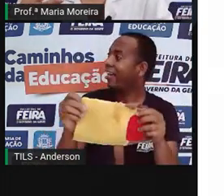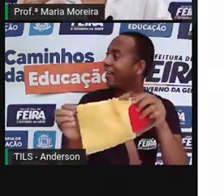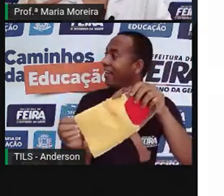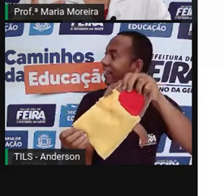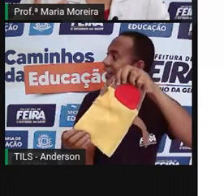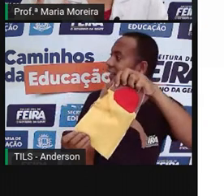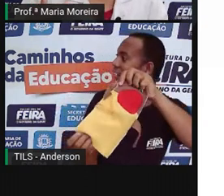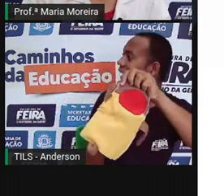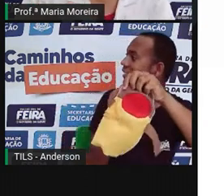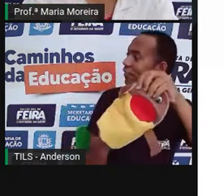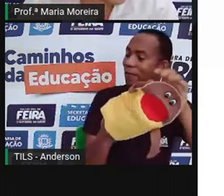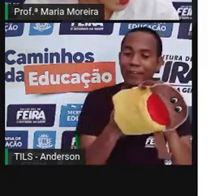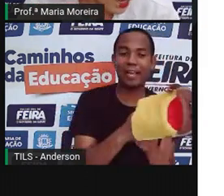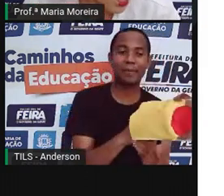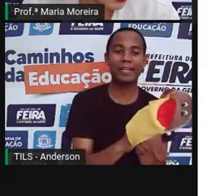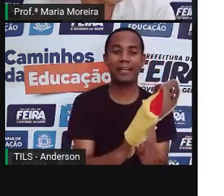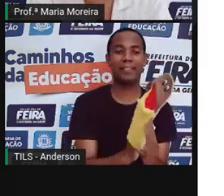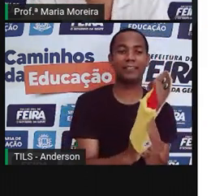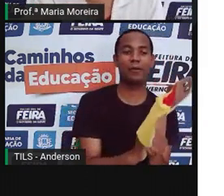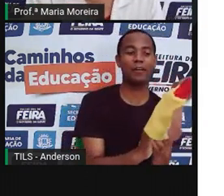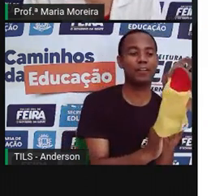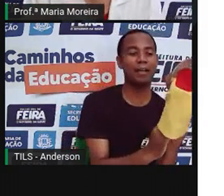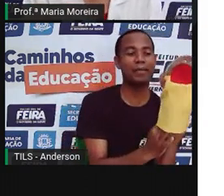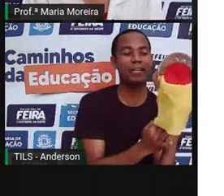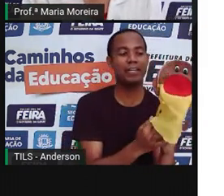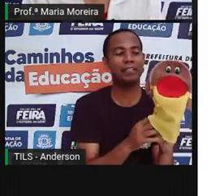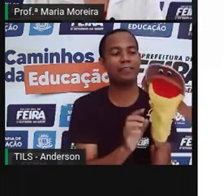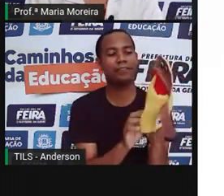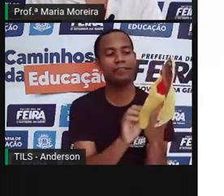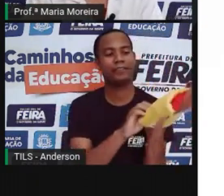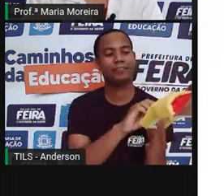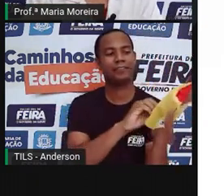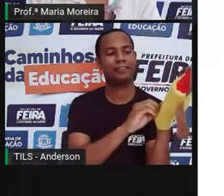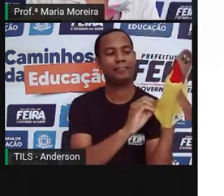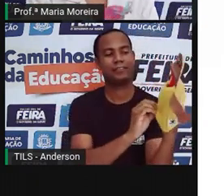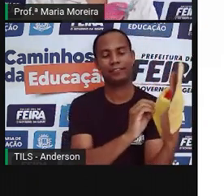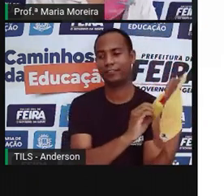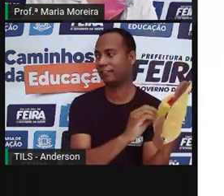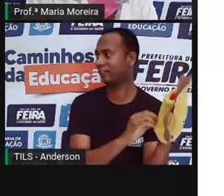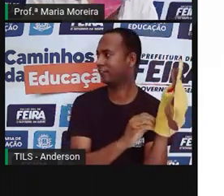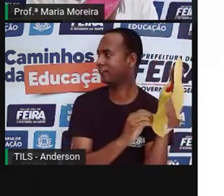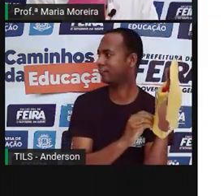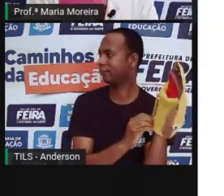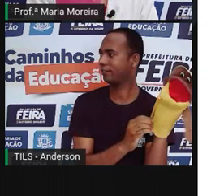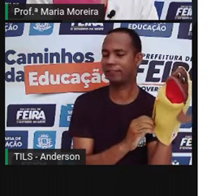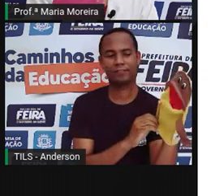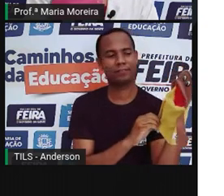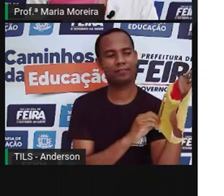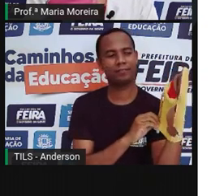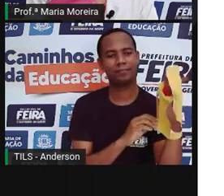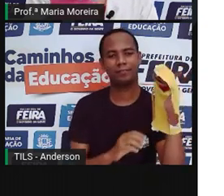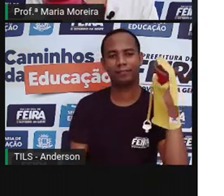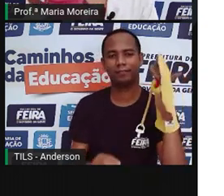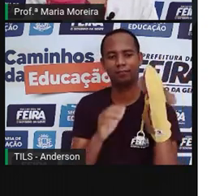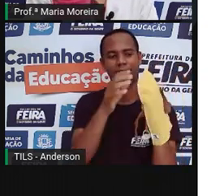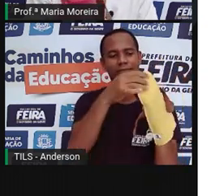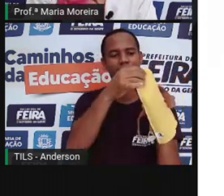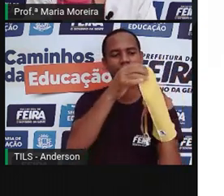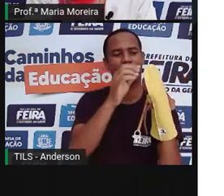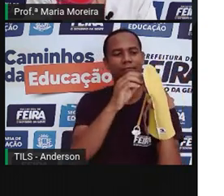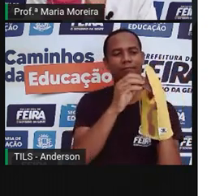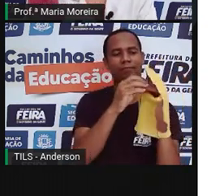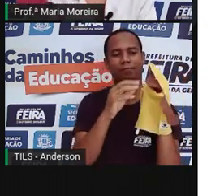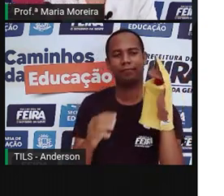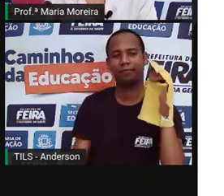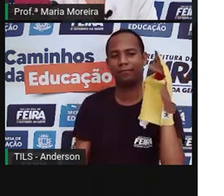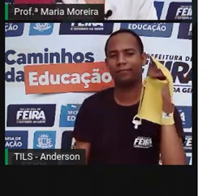da... Ah, é? Vamos brincar, Anderson, a não brincou. Eu sou quem? Qual é o meu nome? Eu sou a boneca